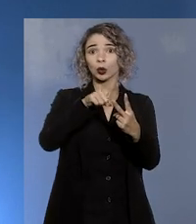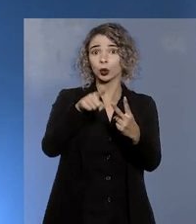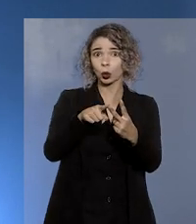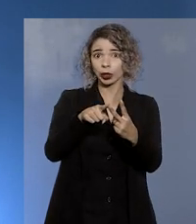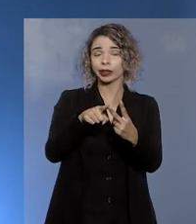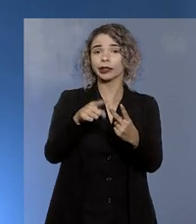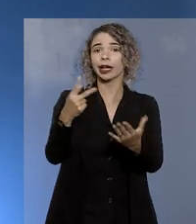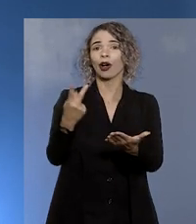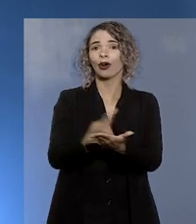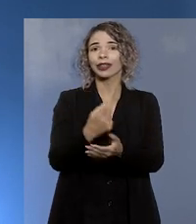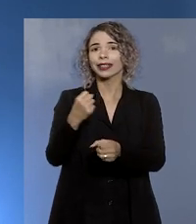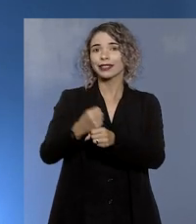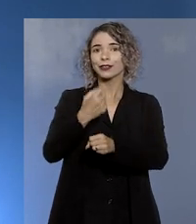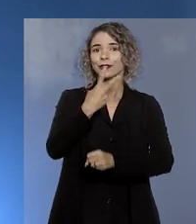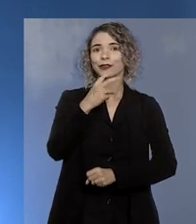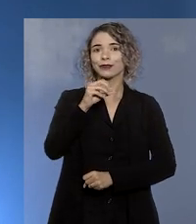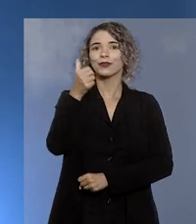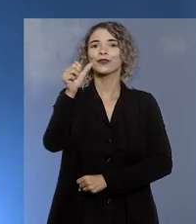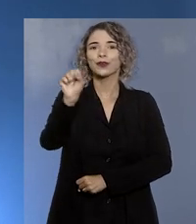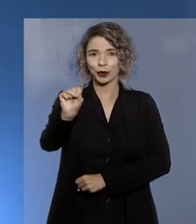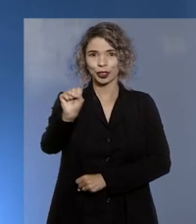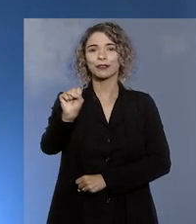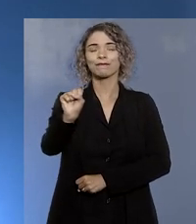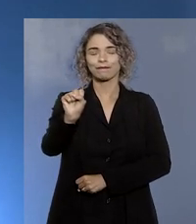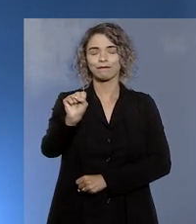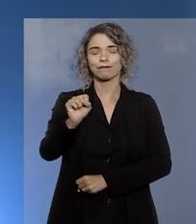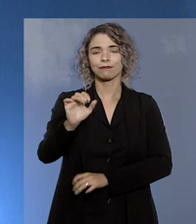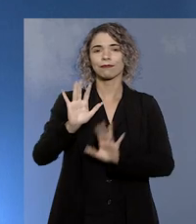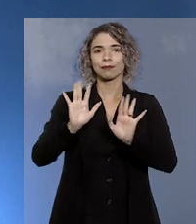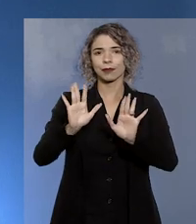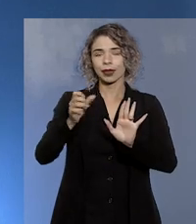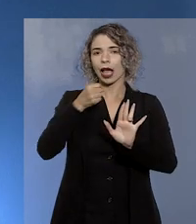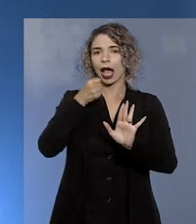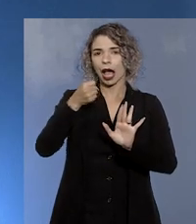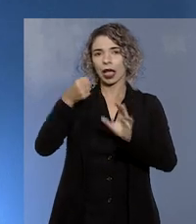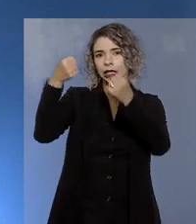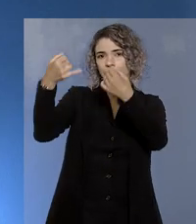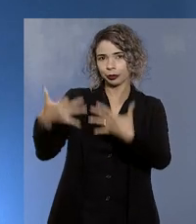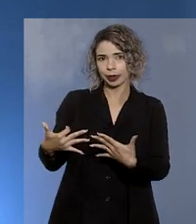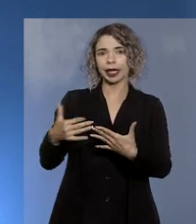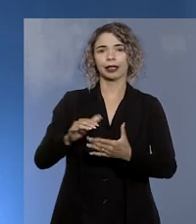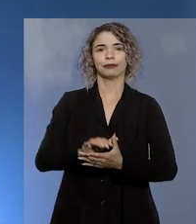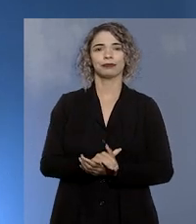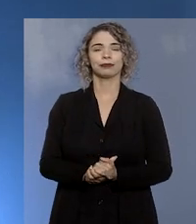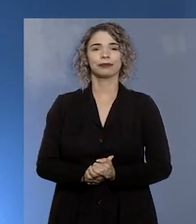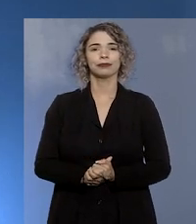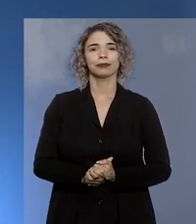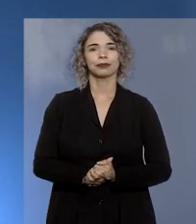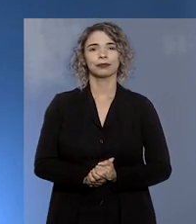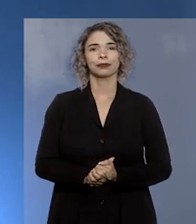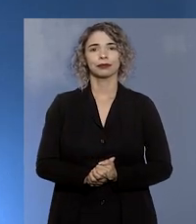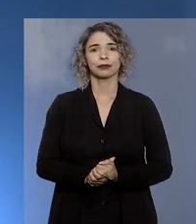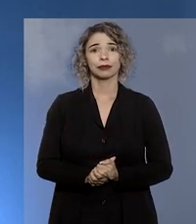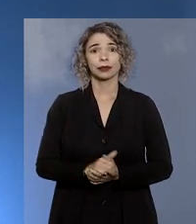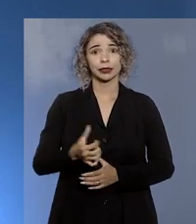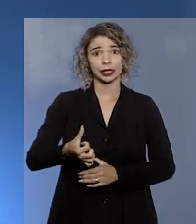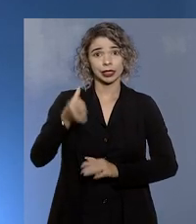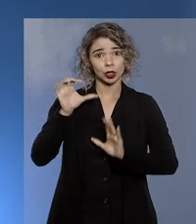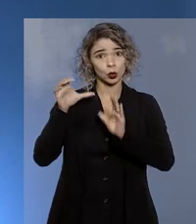assassinato dos dois ocorrido em 2018. A repórter Marina Campos tem mais informações.